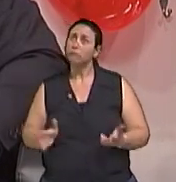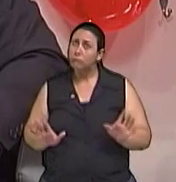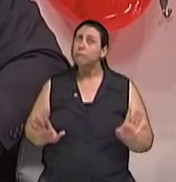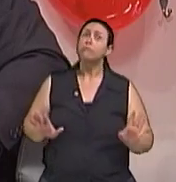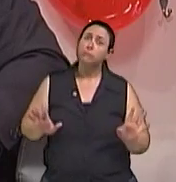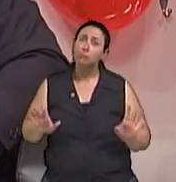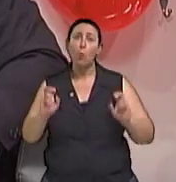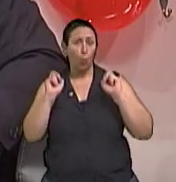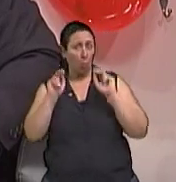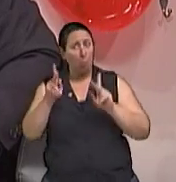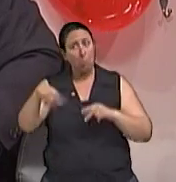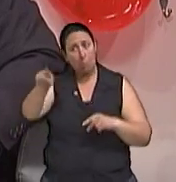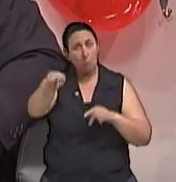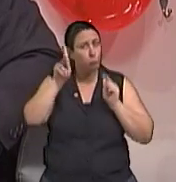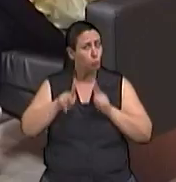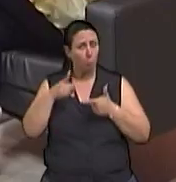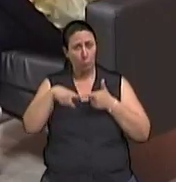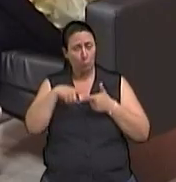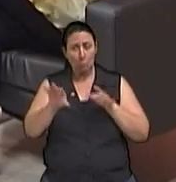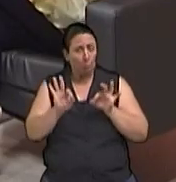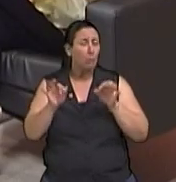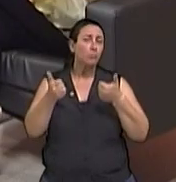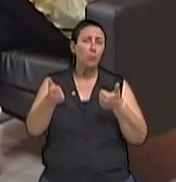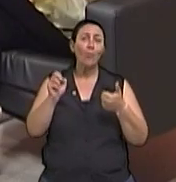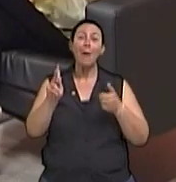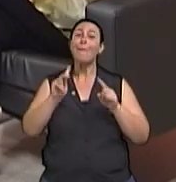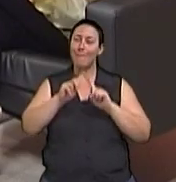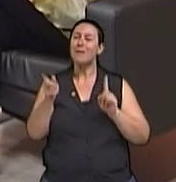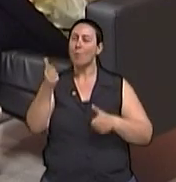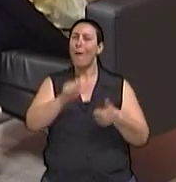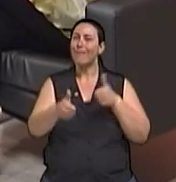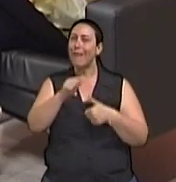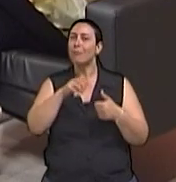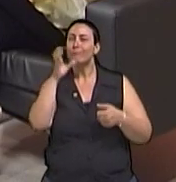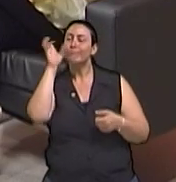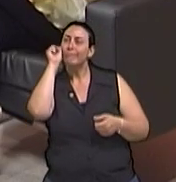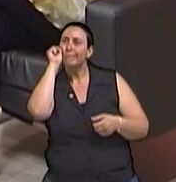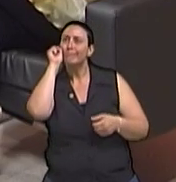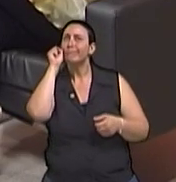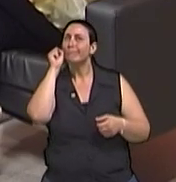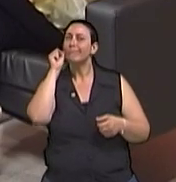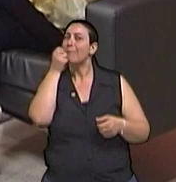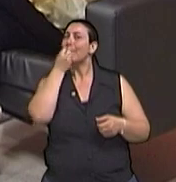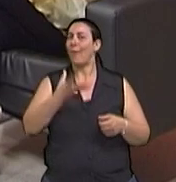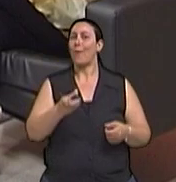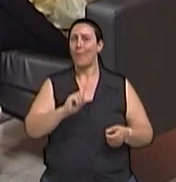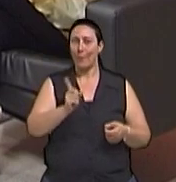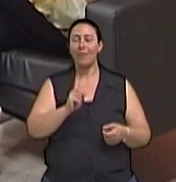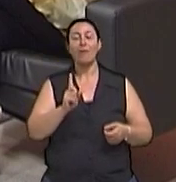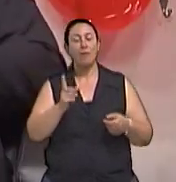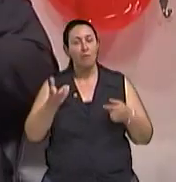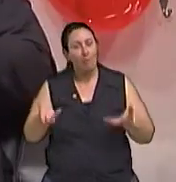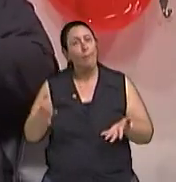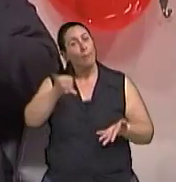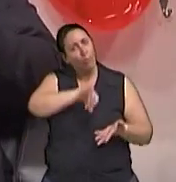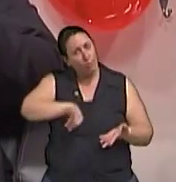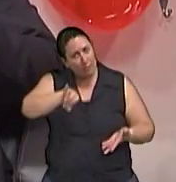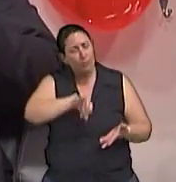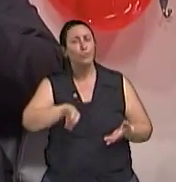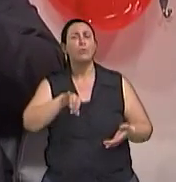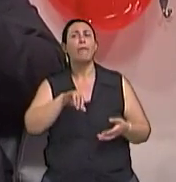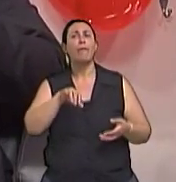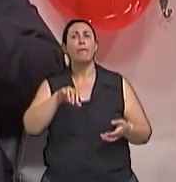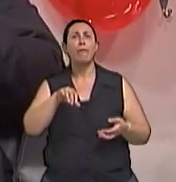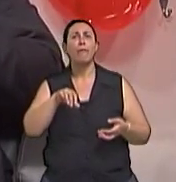até, se a pessoa não tem insônia, ela pode até dormir, mas a qualidade do sono vai ser menor, tá certo? Então, é importante...